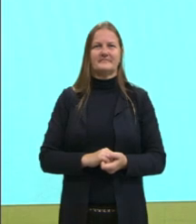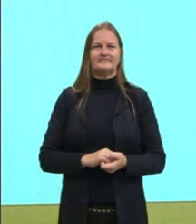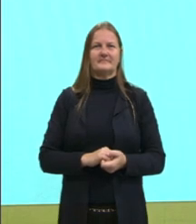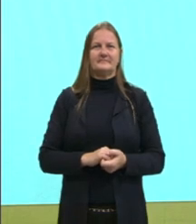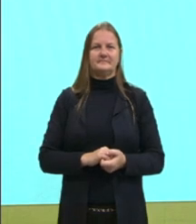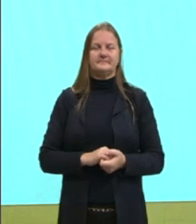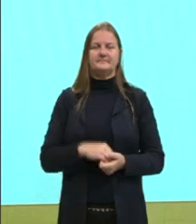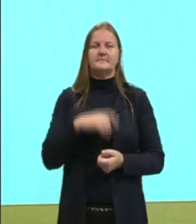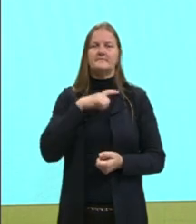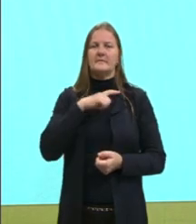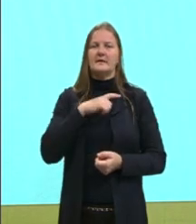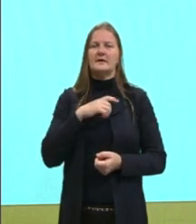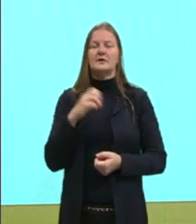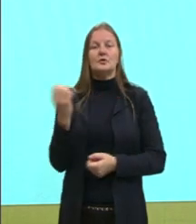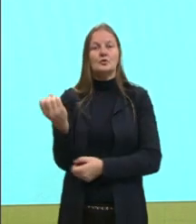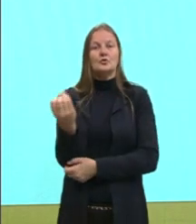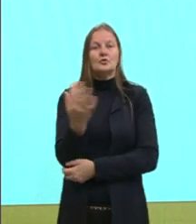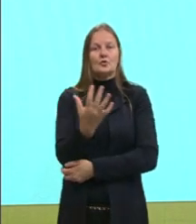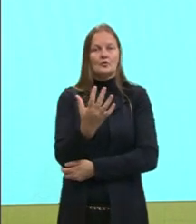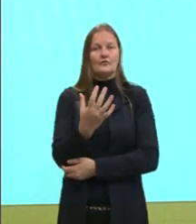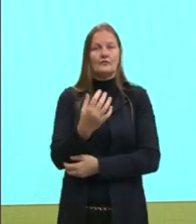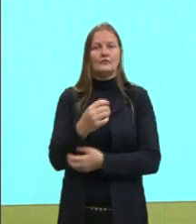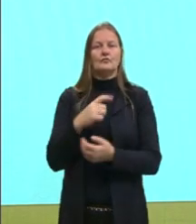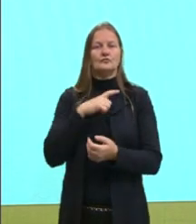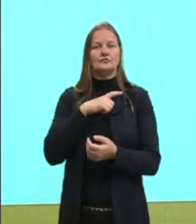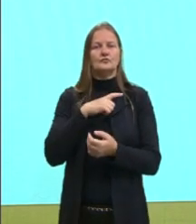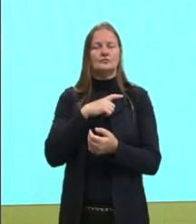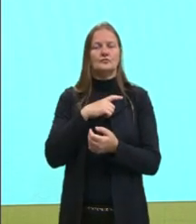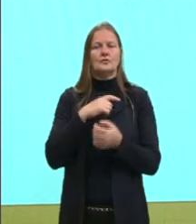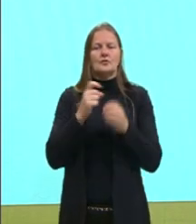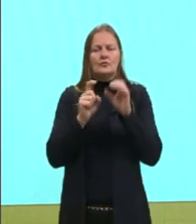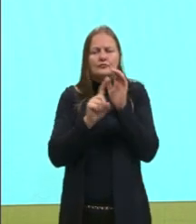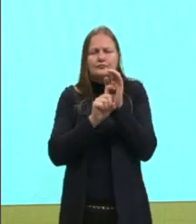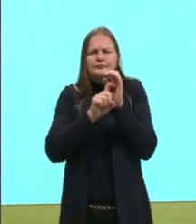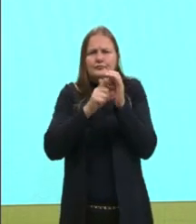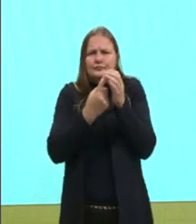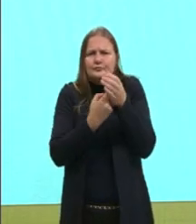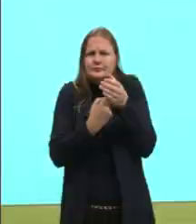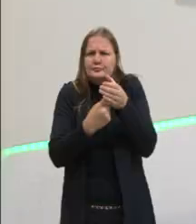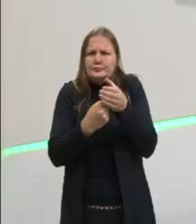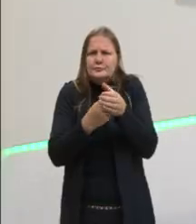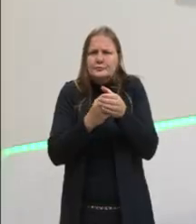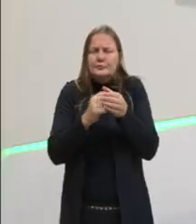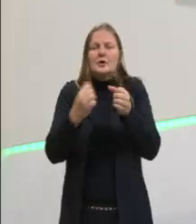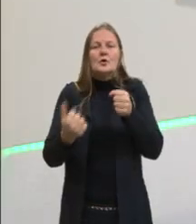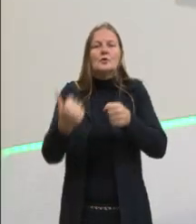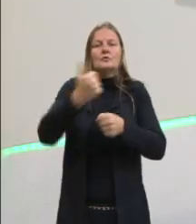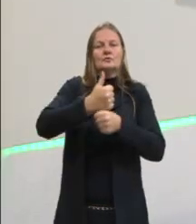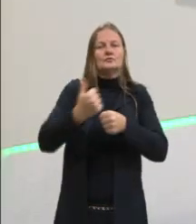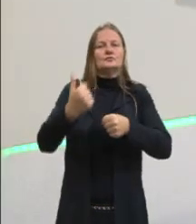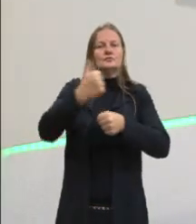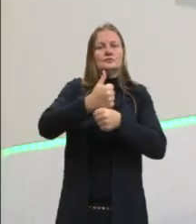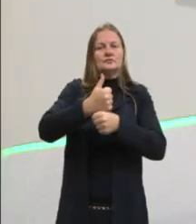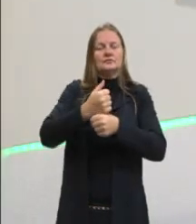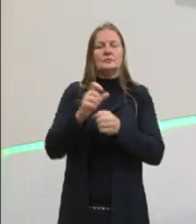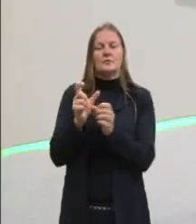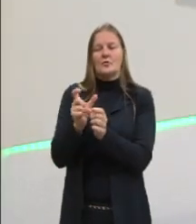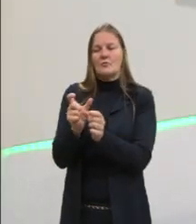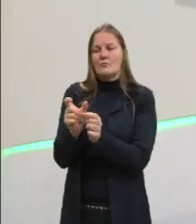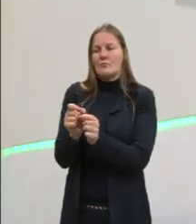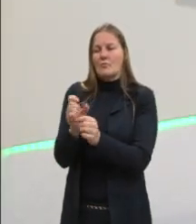possuir notocorda na fase embrionária, que é substituída pela coluna vertebral.